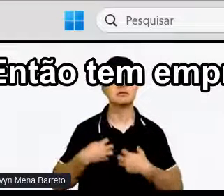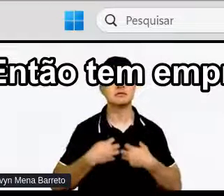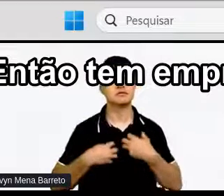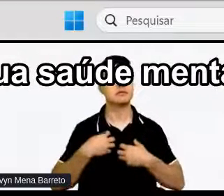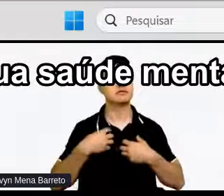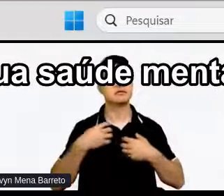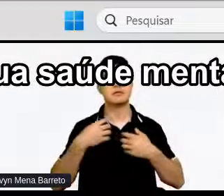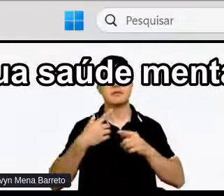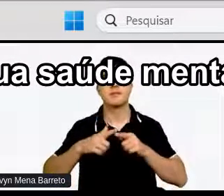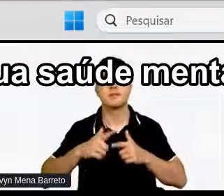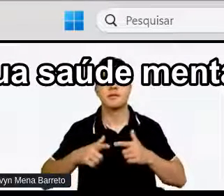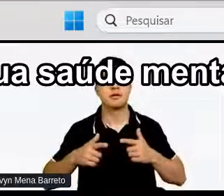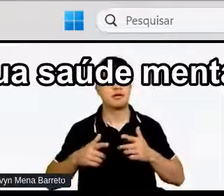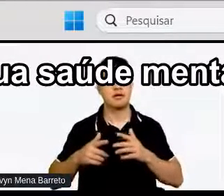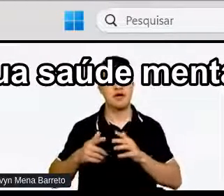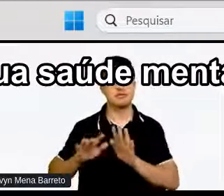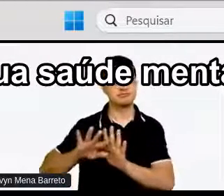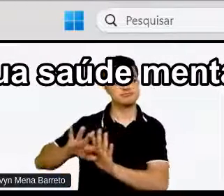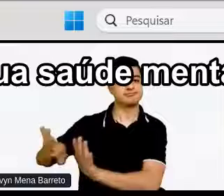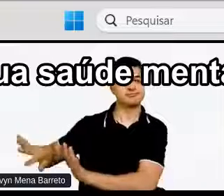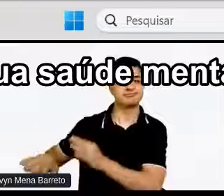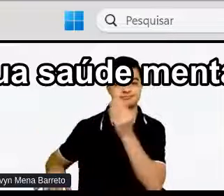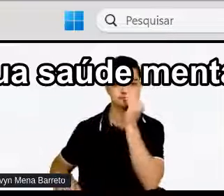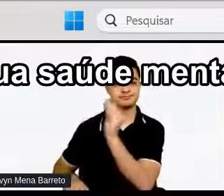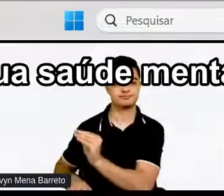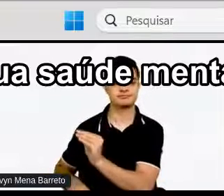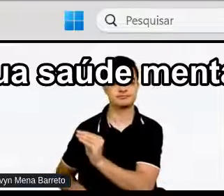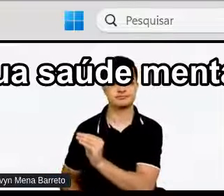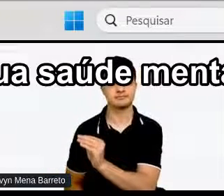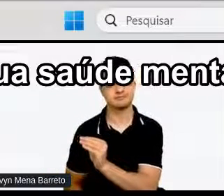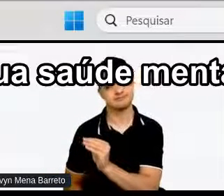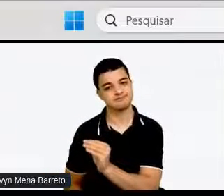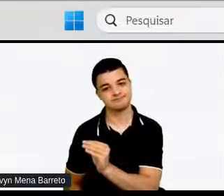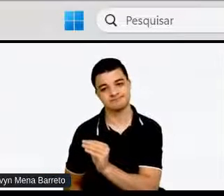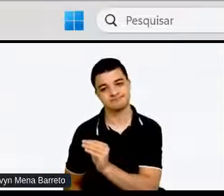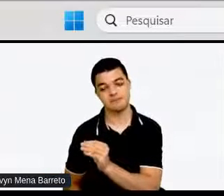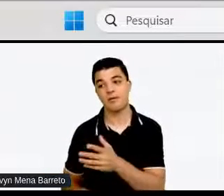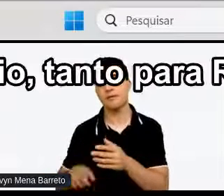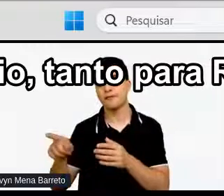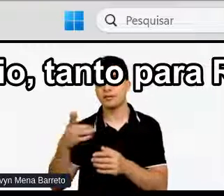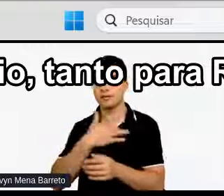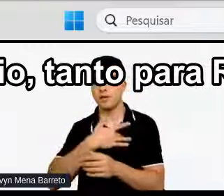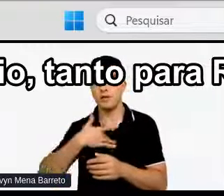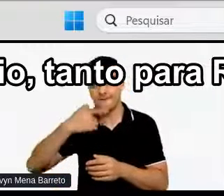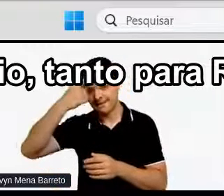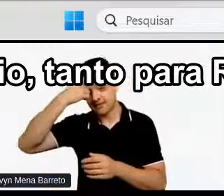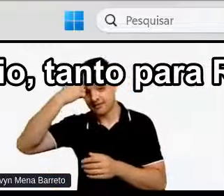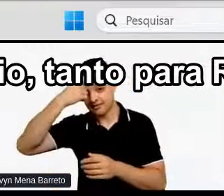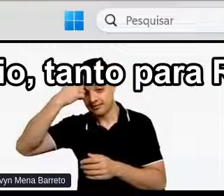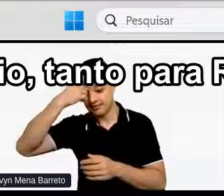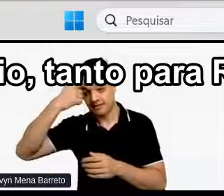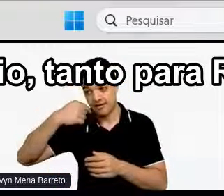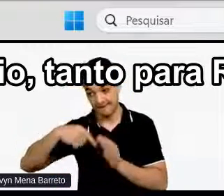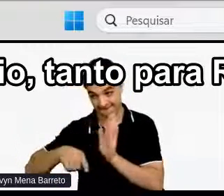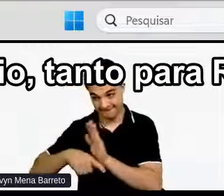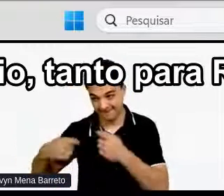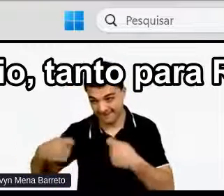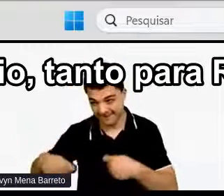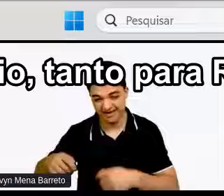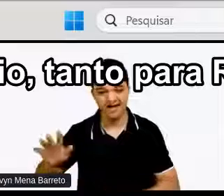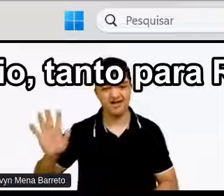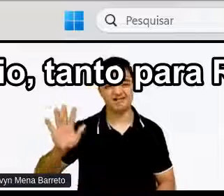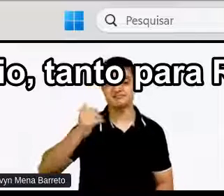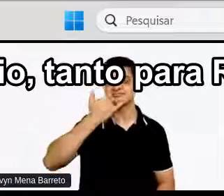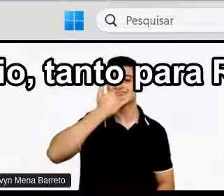empresa Que faz isso Para tratar Sua saúde mental Eu não quero saber de você Então O exercício Tanto para RH